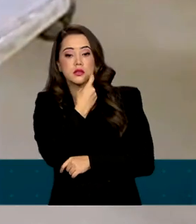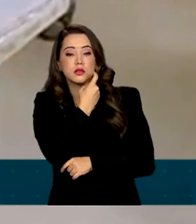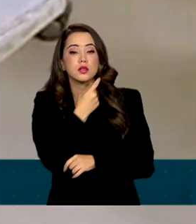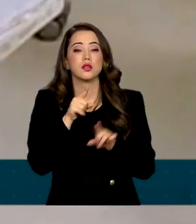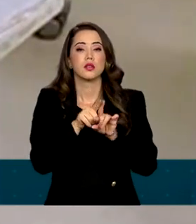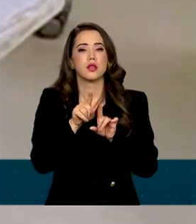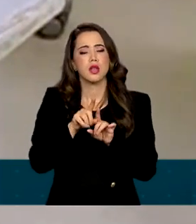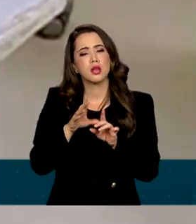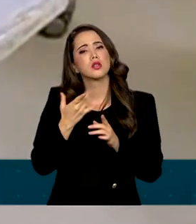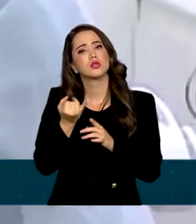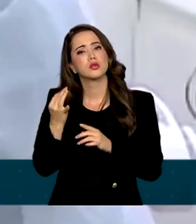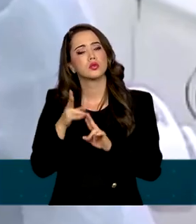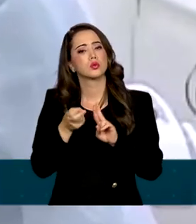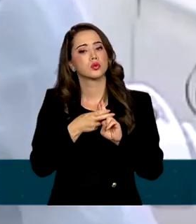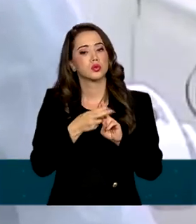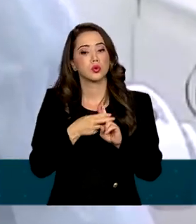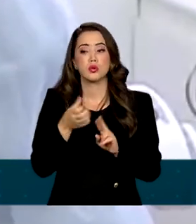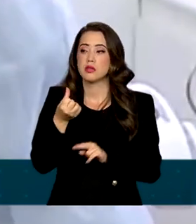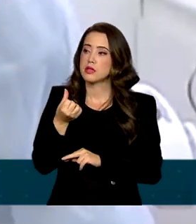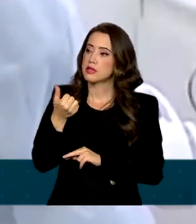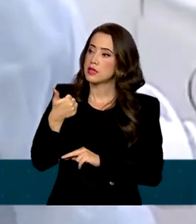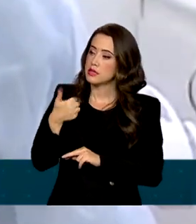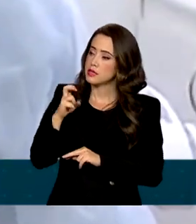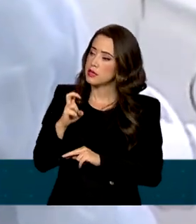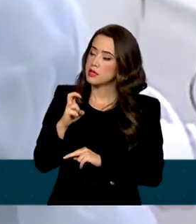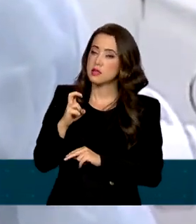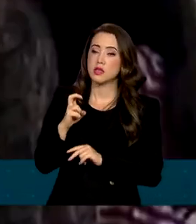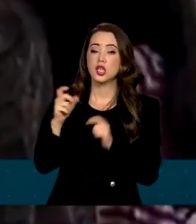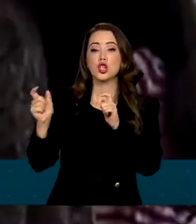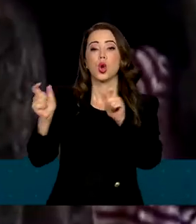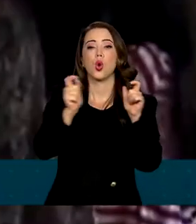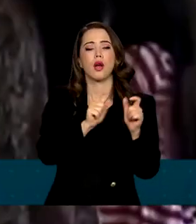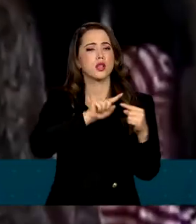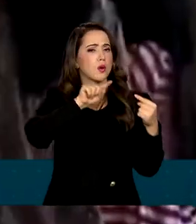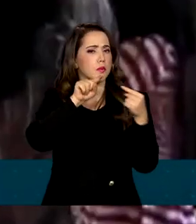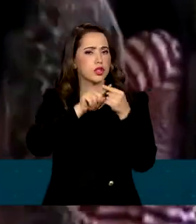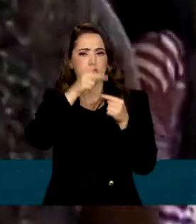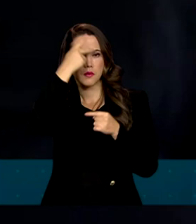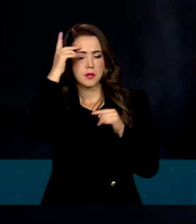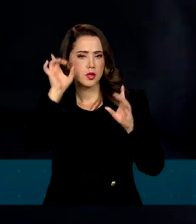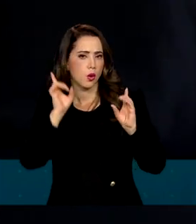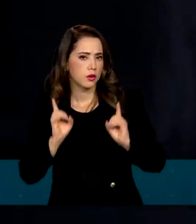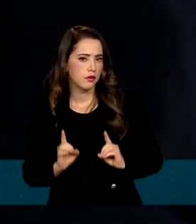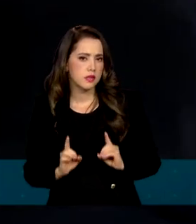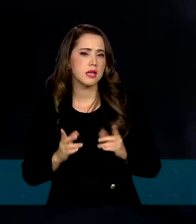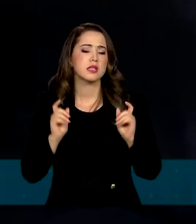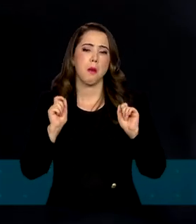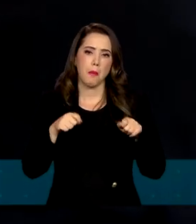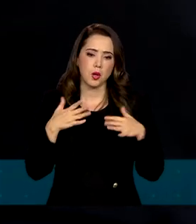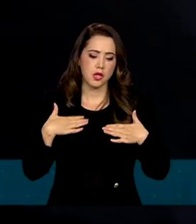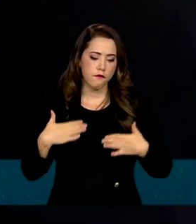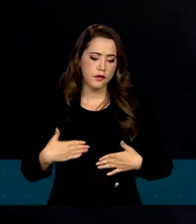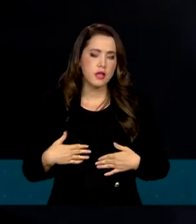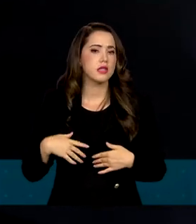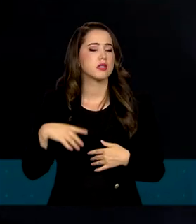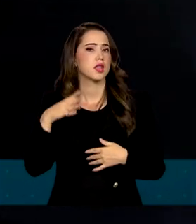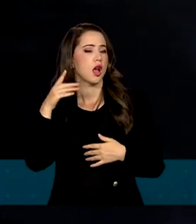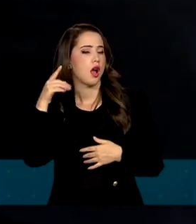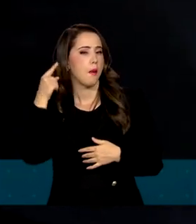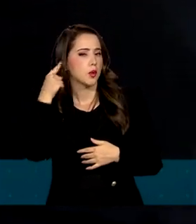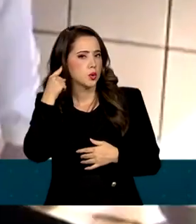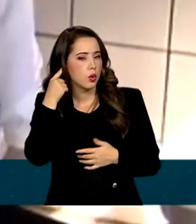615 são como este, voltados a pessoas com deficiências físicas, auditivas, visuais ou